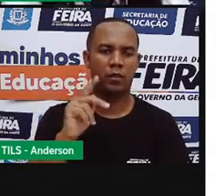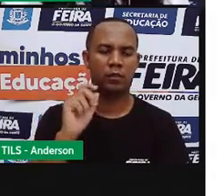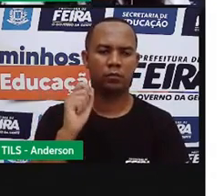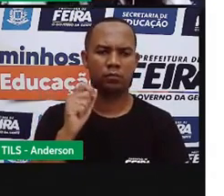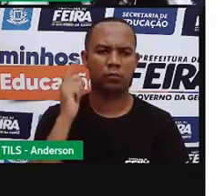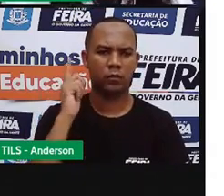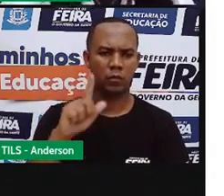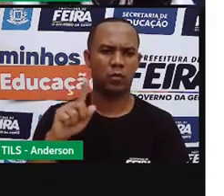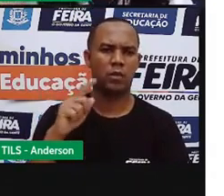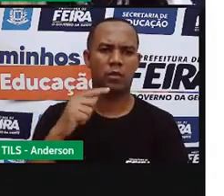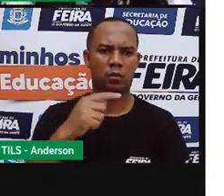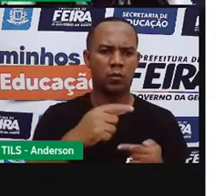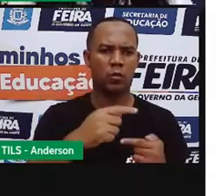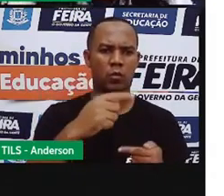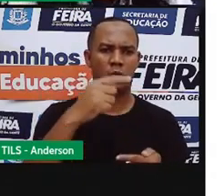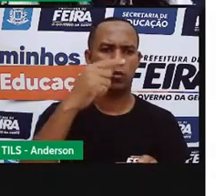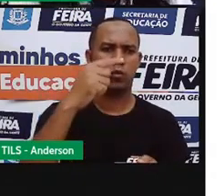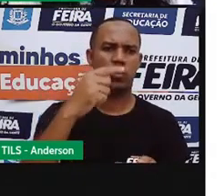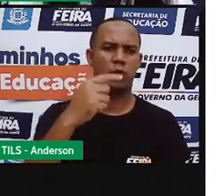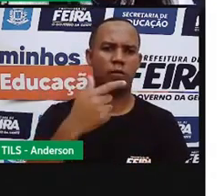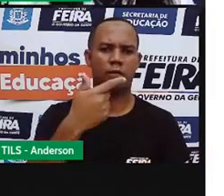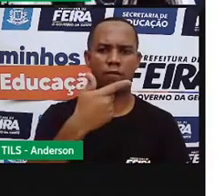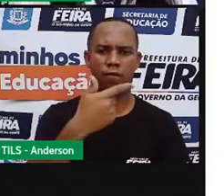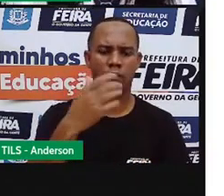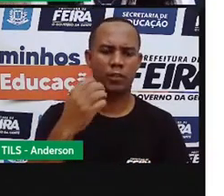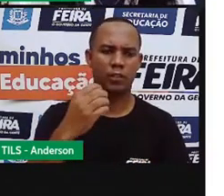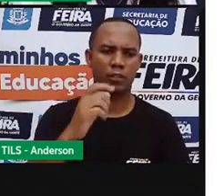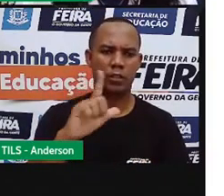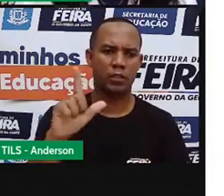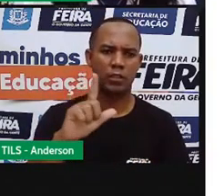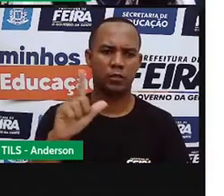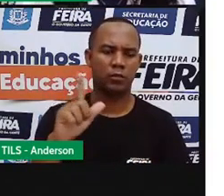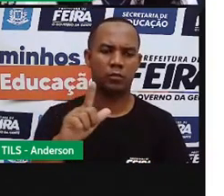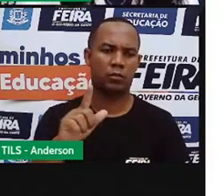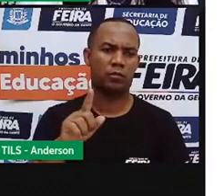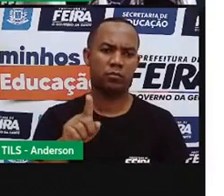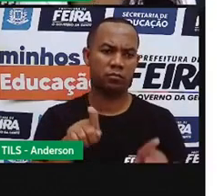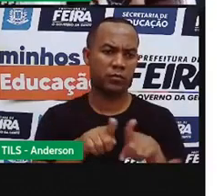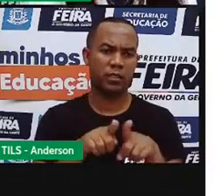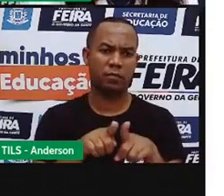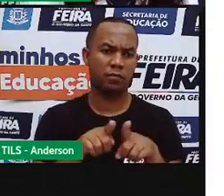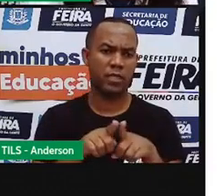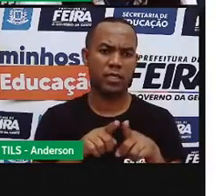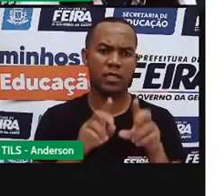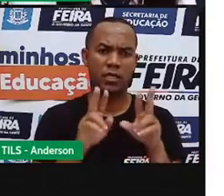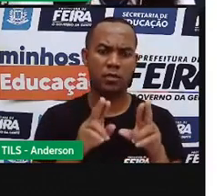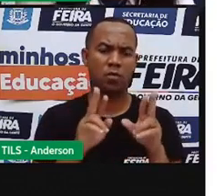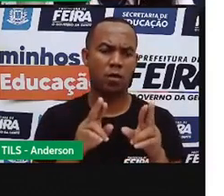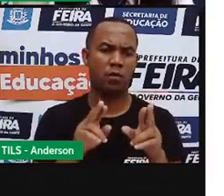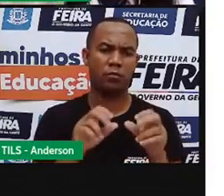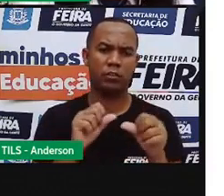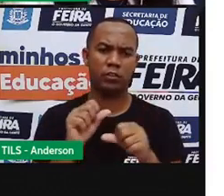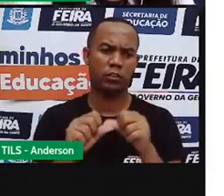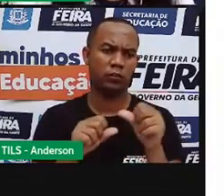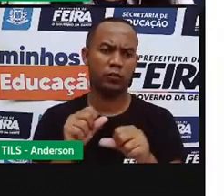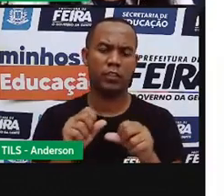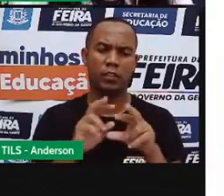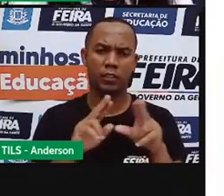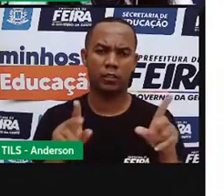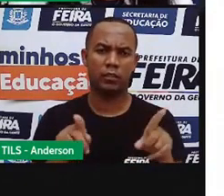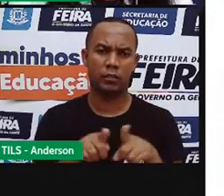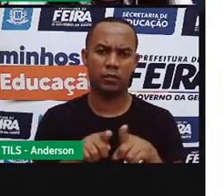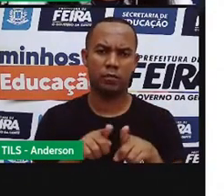encher esse garrafão de 20 litros. E a mesma coisa sendo o contrário. 20